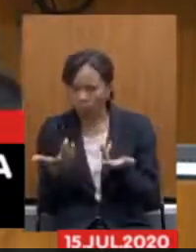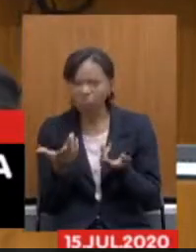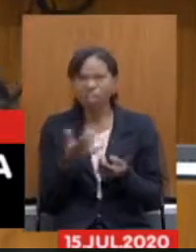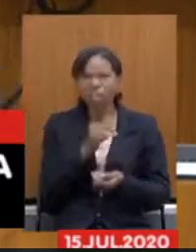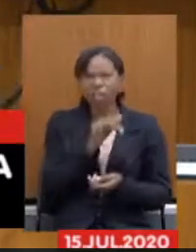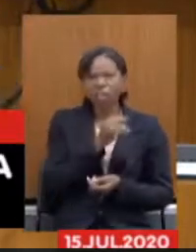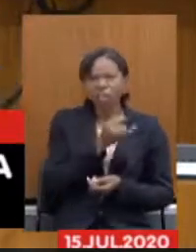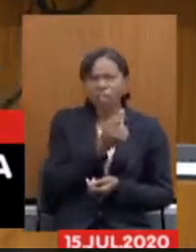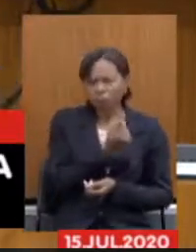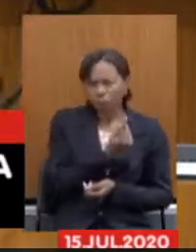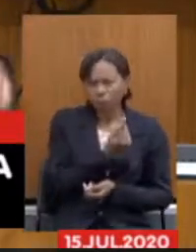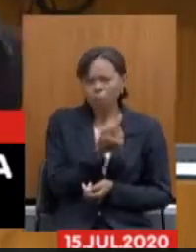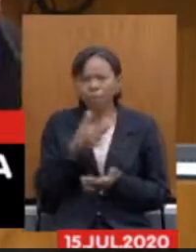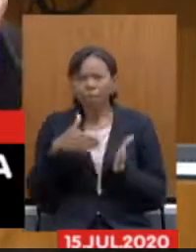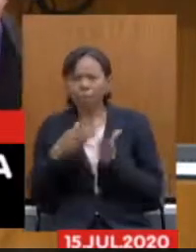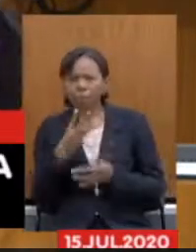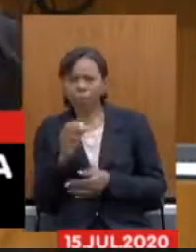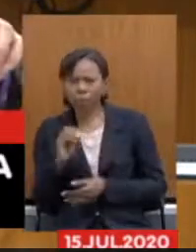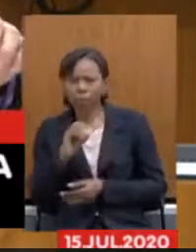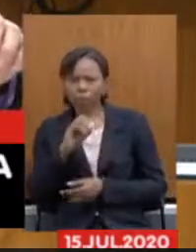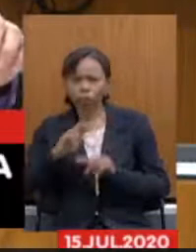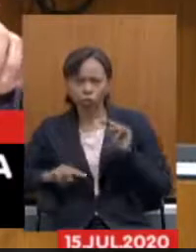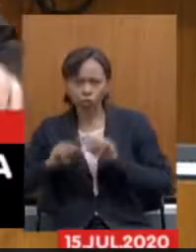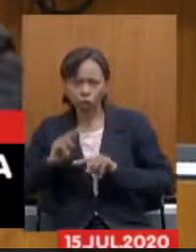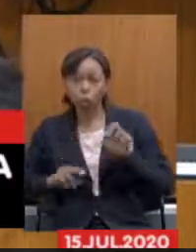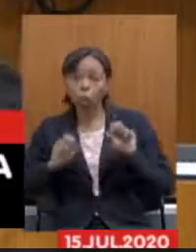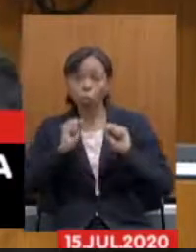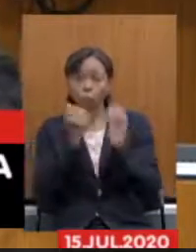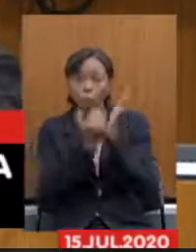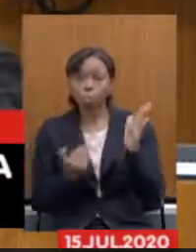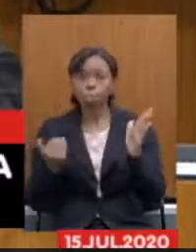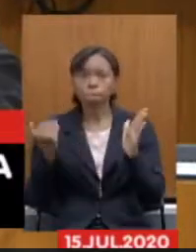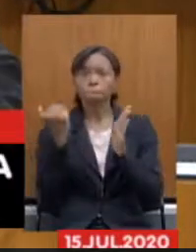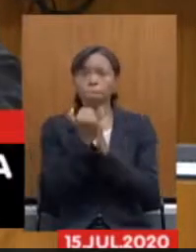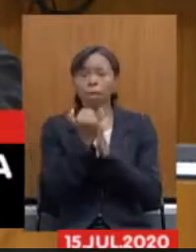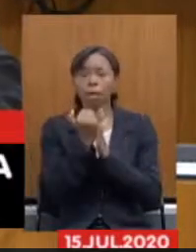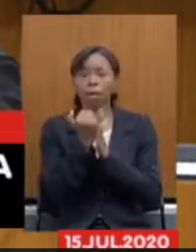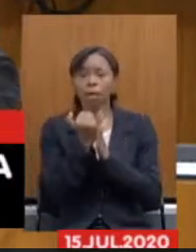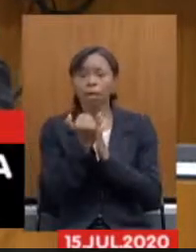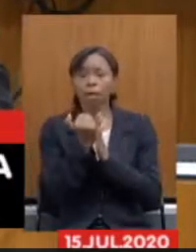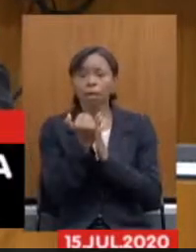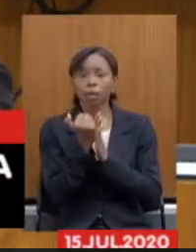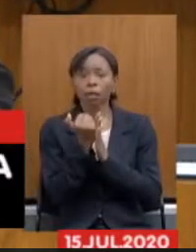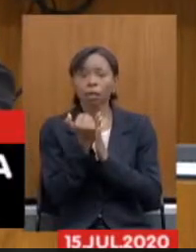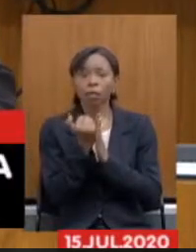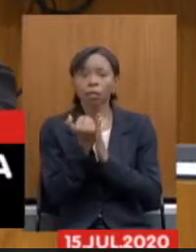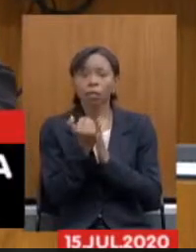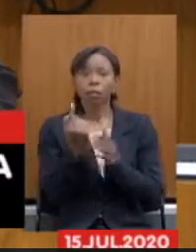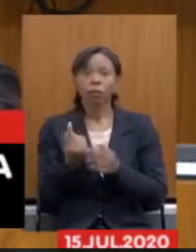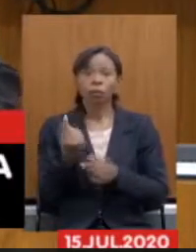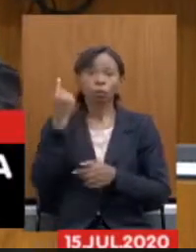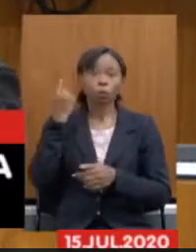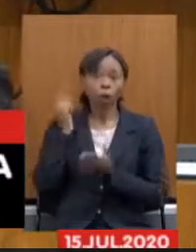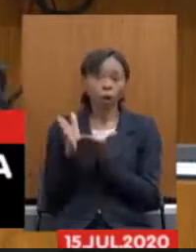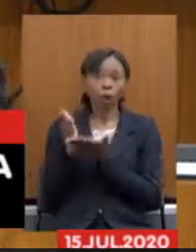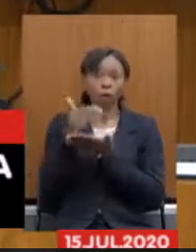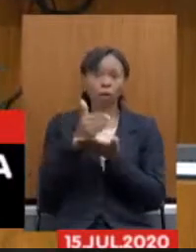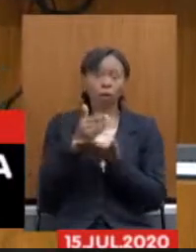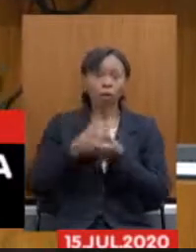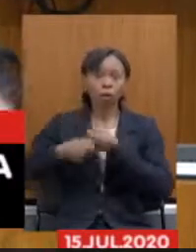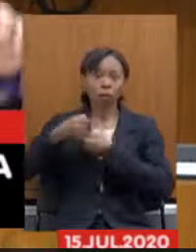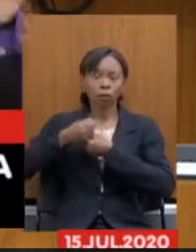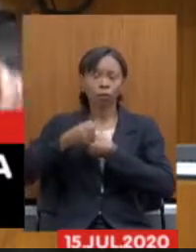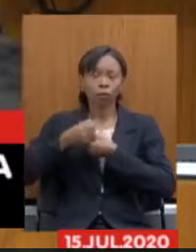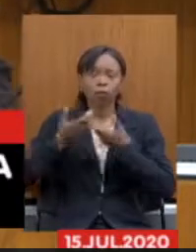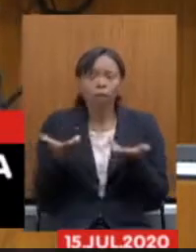janeiro a 30 de junho nós teríamos superado a mesma arrecadação no ano passado os aloprados fizeram com